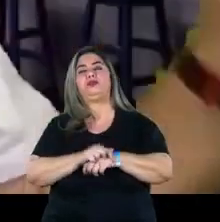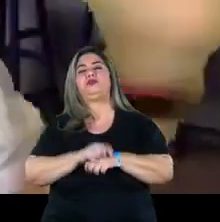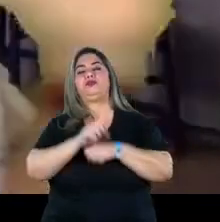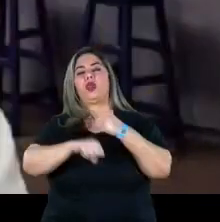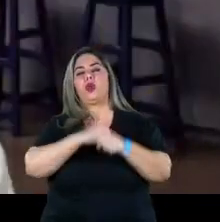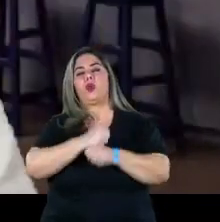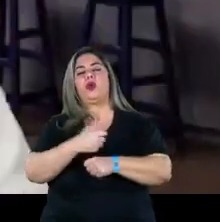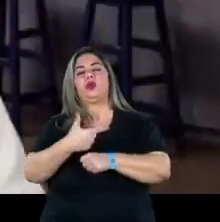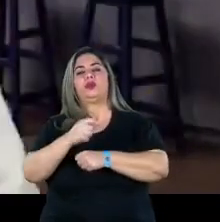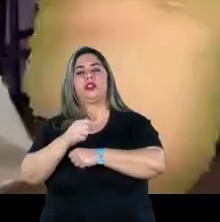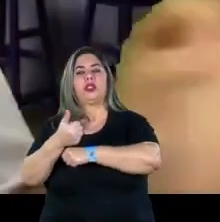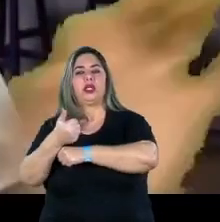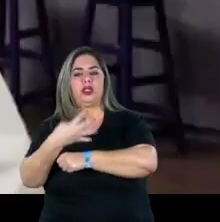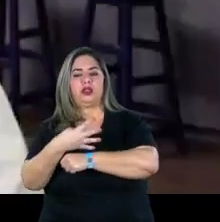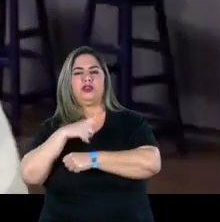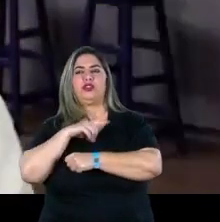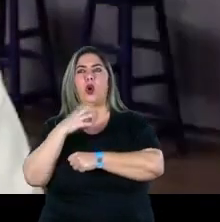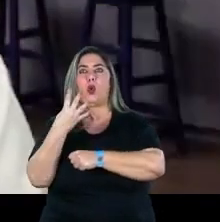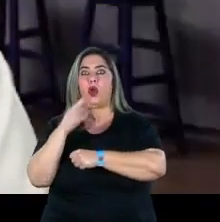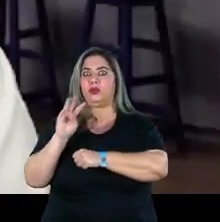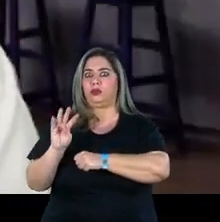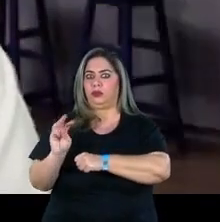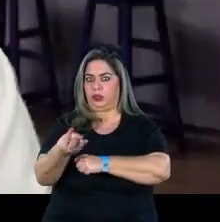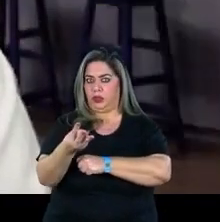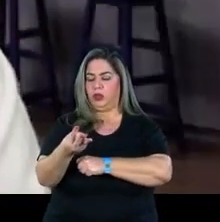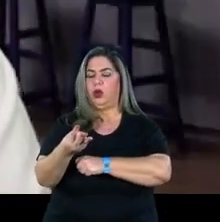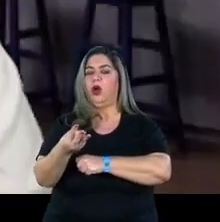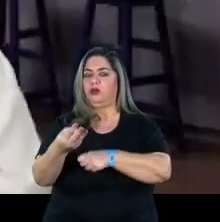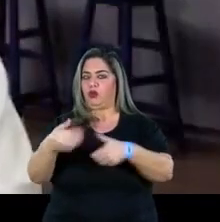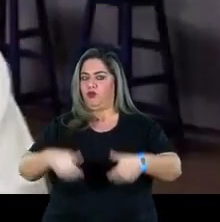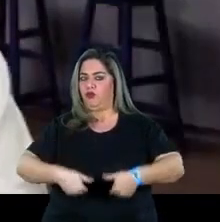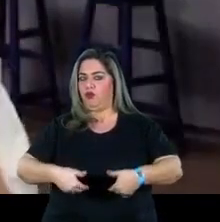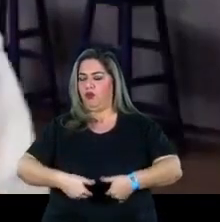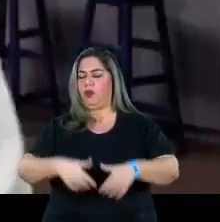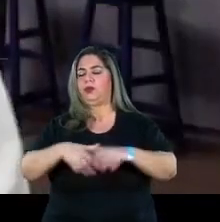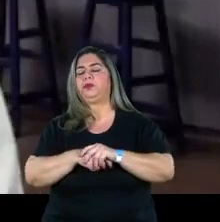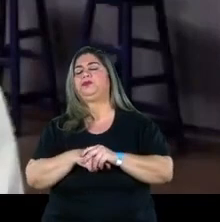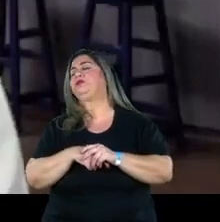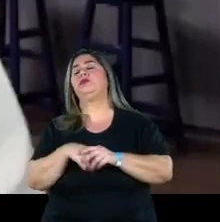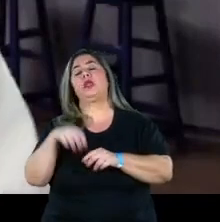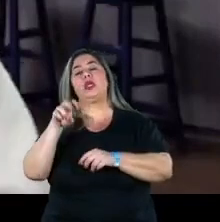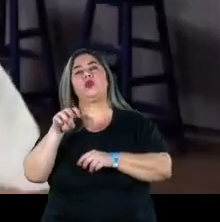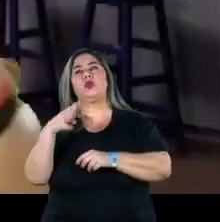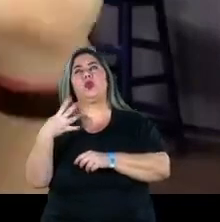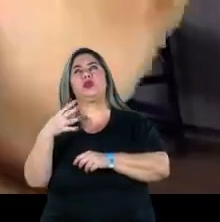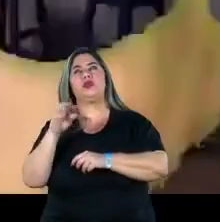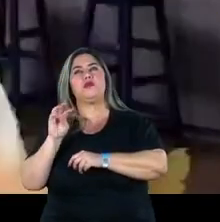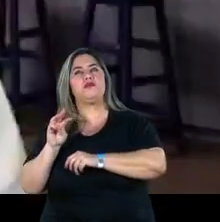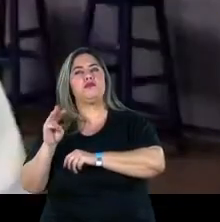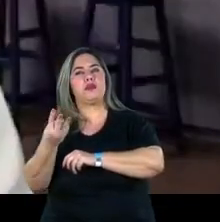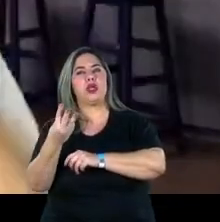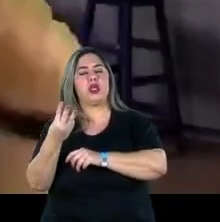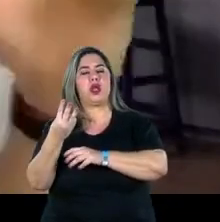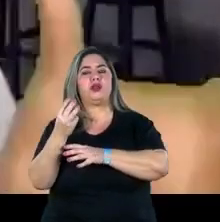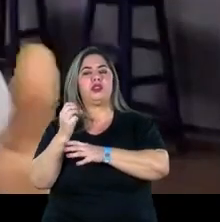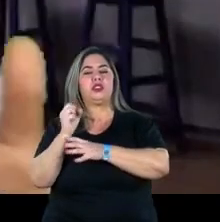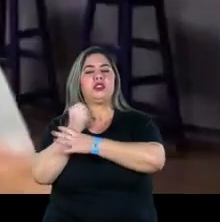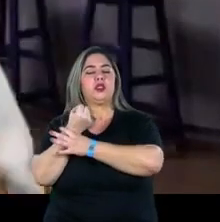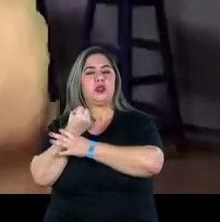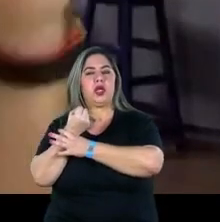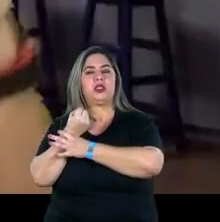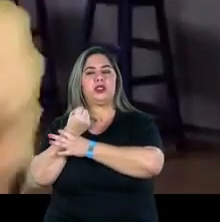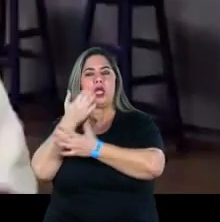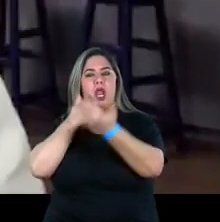2014 a gente tinha lá os 5 milhões, 4 milhões em segurança alimentar grave e 54 milhões em segurança alimentar